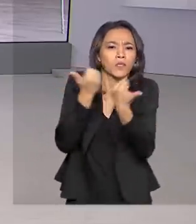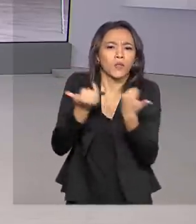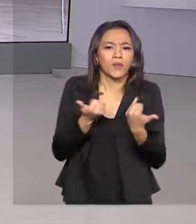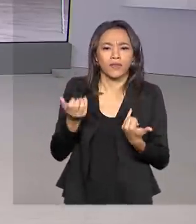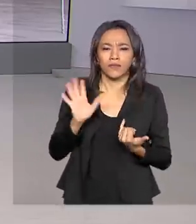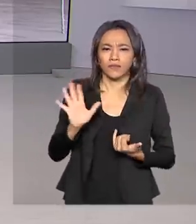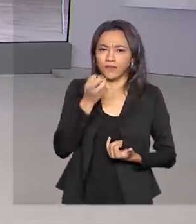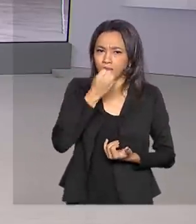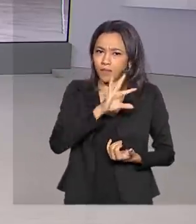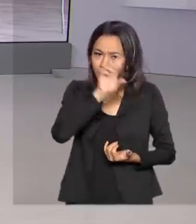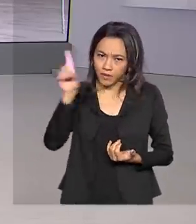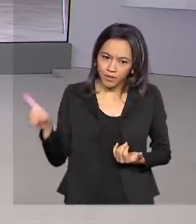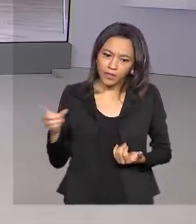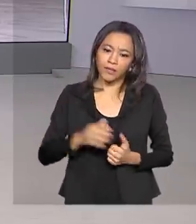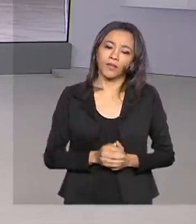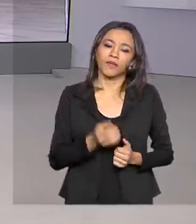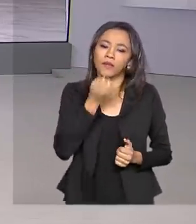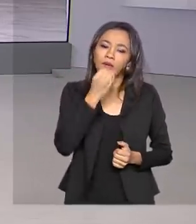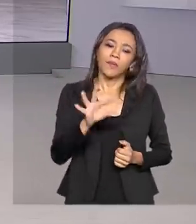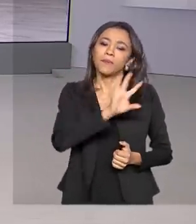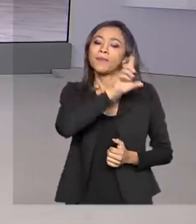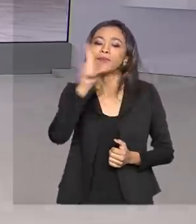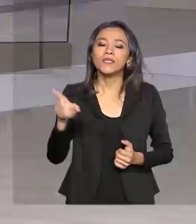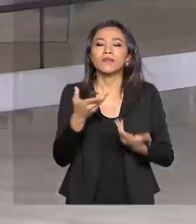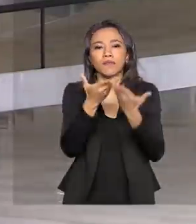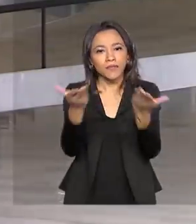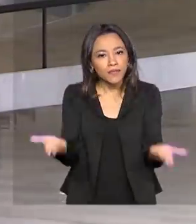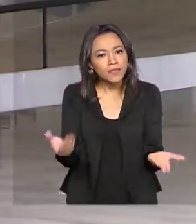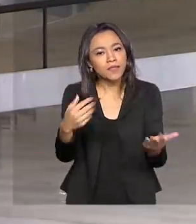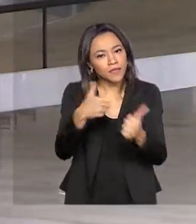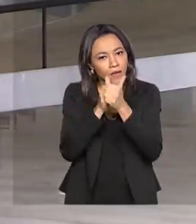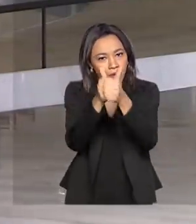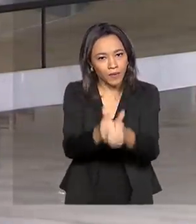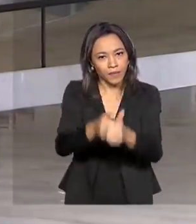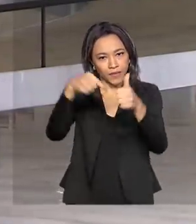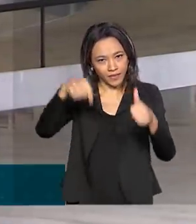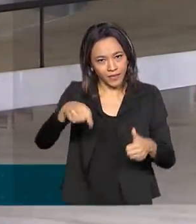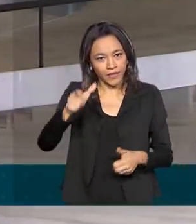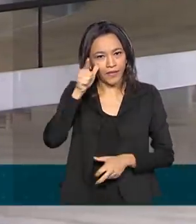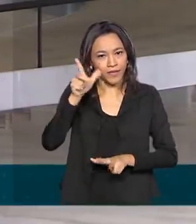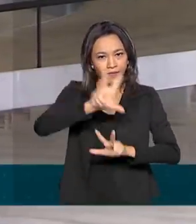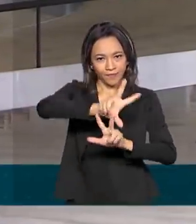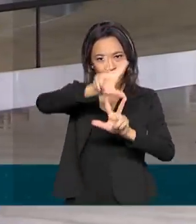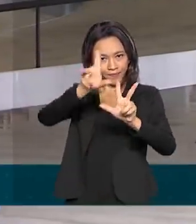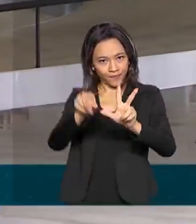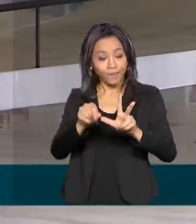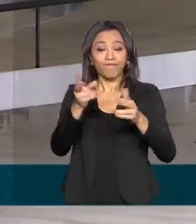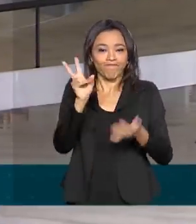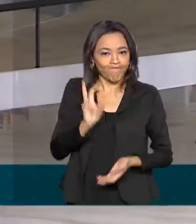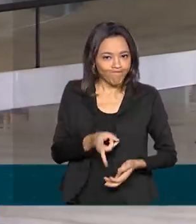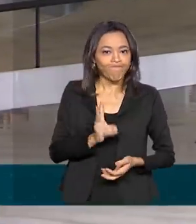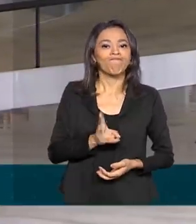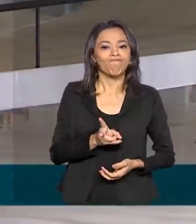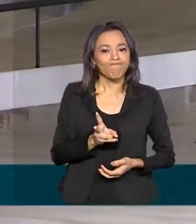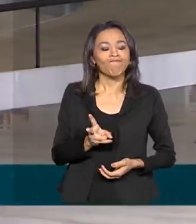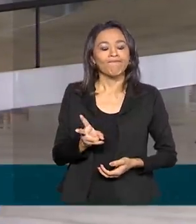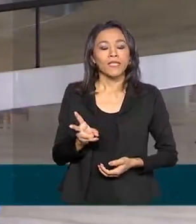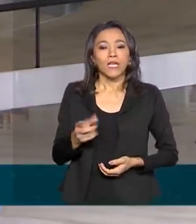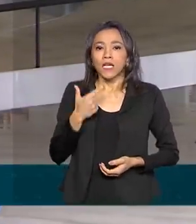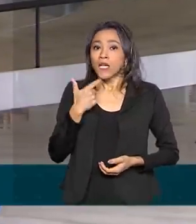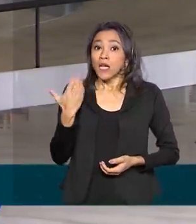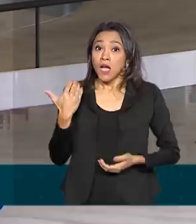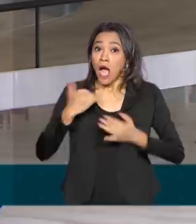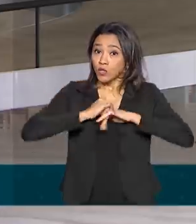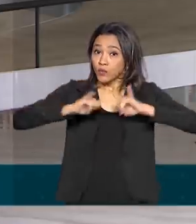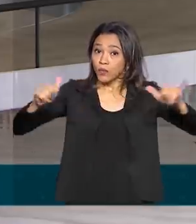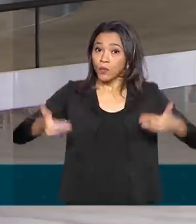Lu, bom dia. Bom dia para você, Renata. Bom dia para você que acompanha a TV Brasil. É isso mesmo. O Ministério da Saúde acaba de